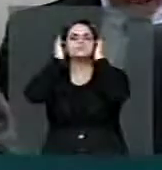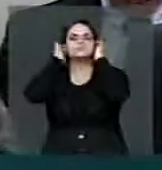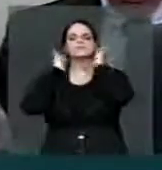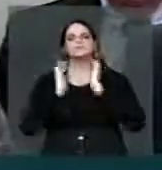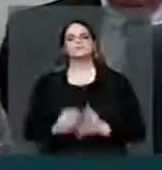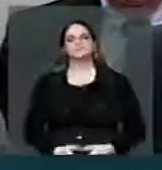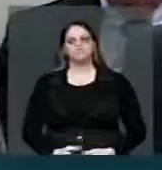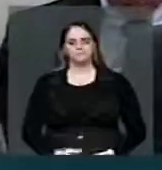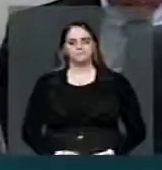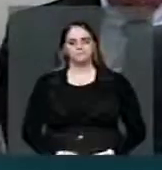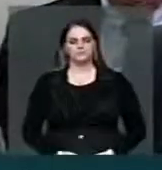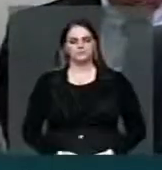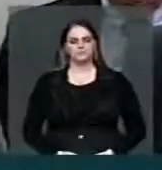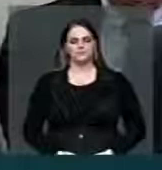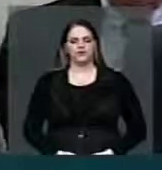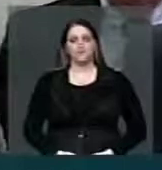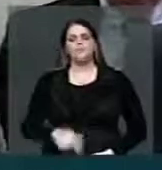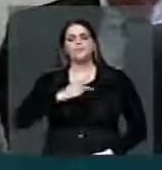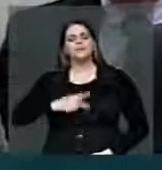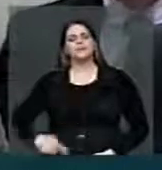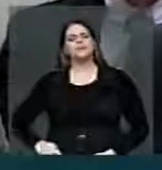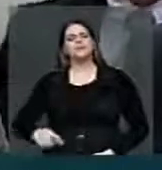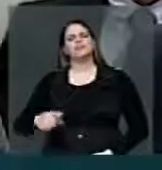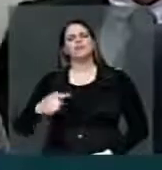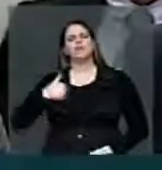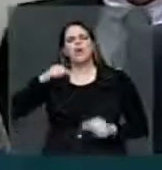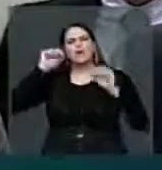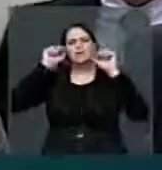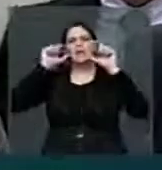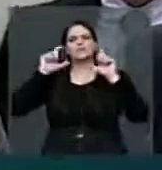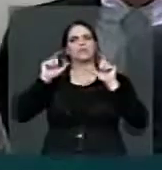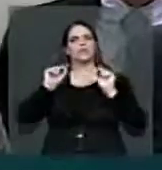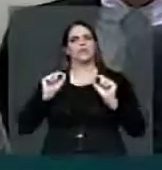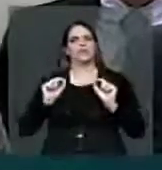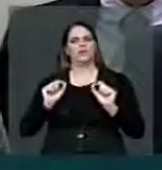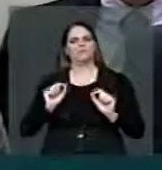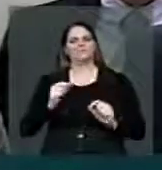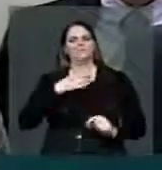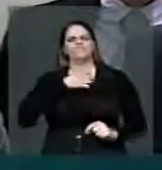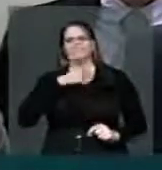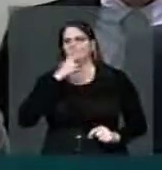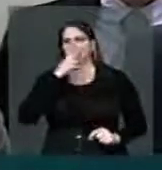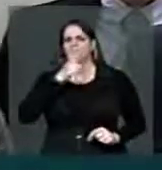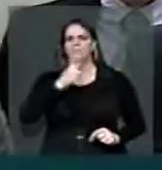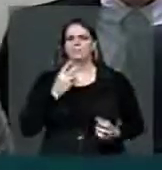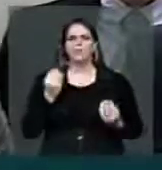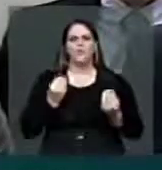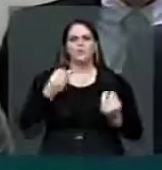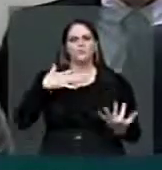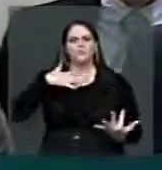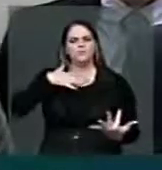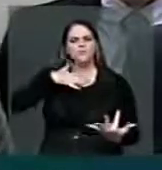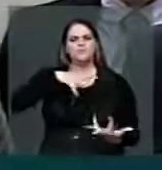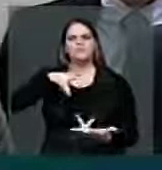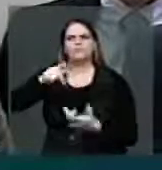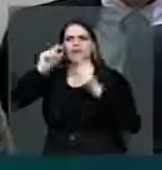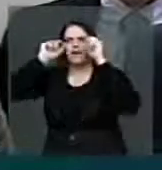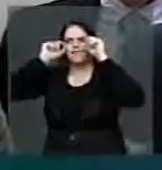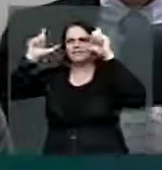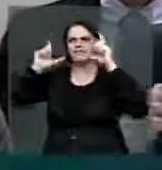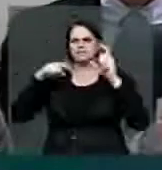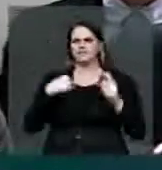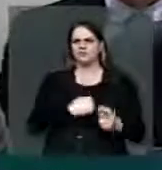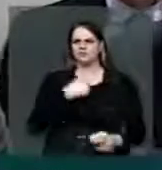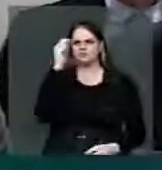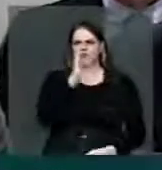Nessa tramitação, presidente, me chamou muito a atenção, me marcou muito a atenção que o mundo vem dando ao Marco Civil da internet. O Marco Civil já foi